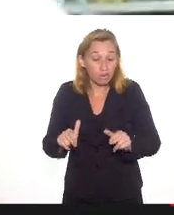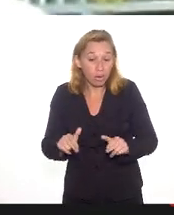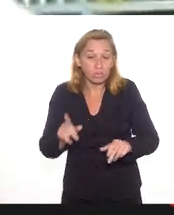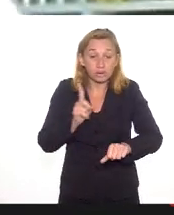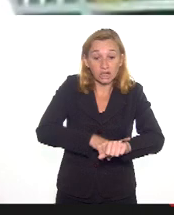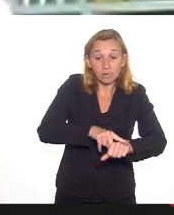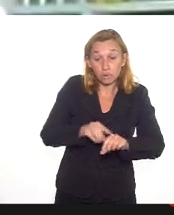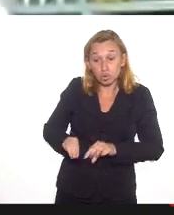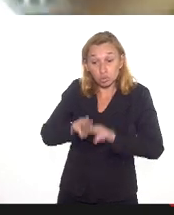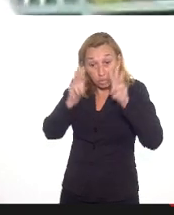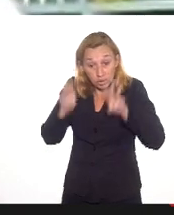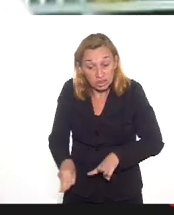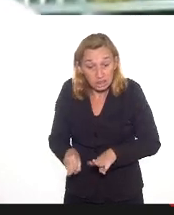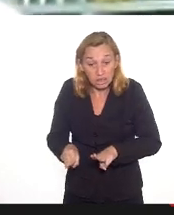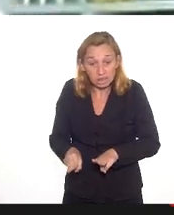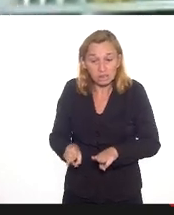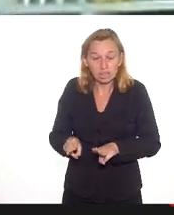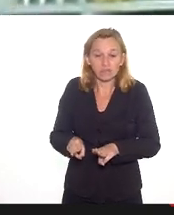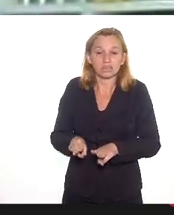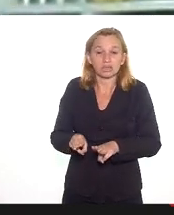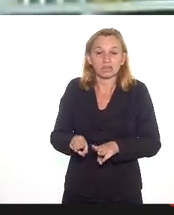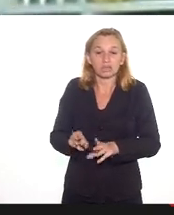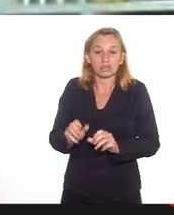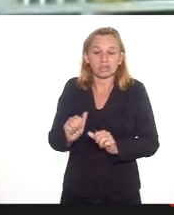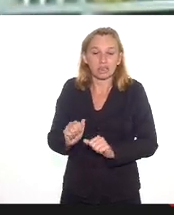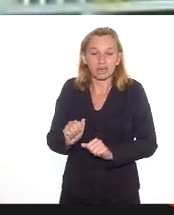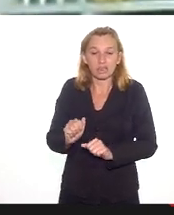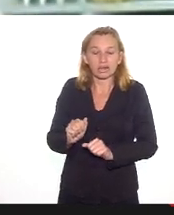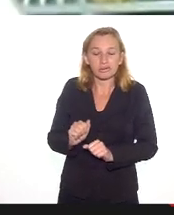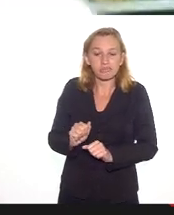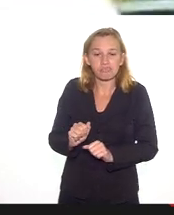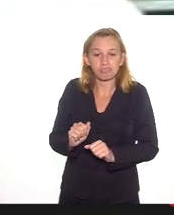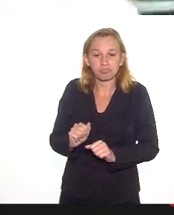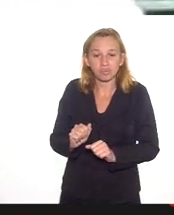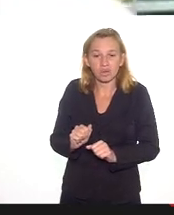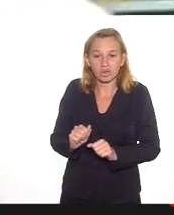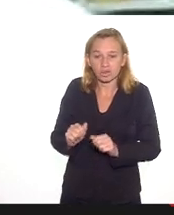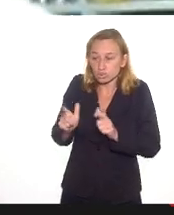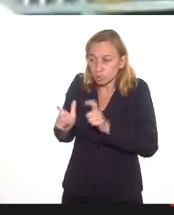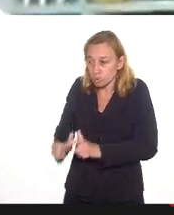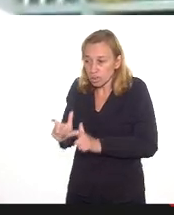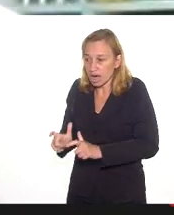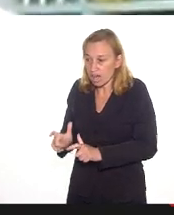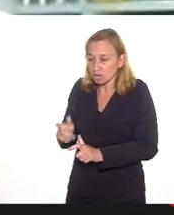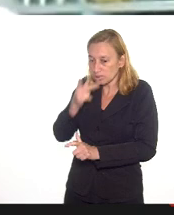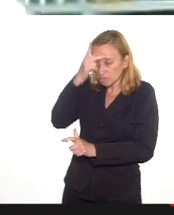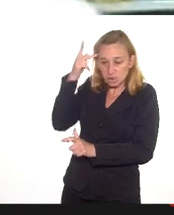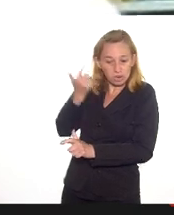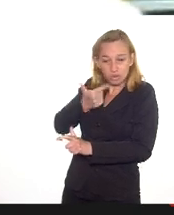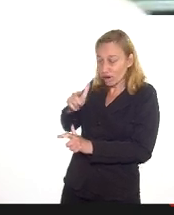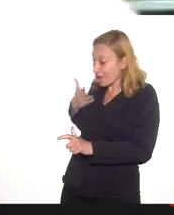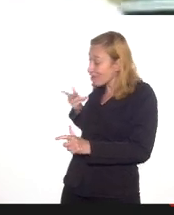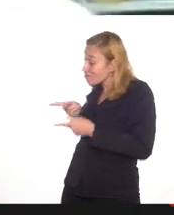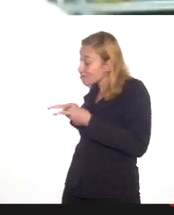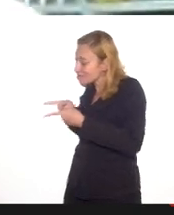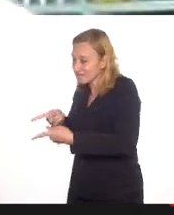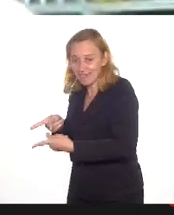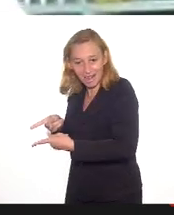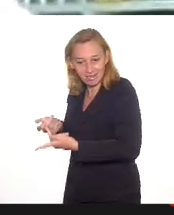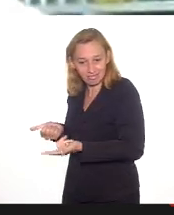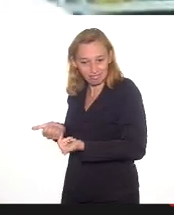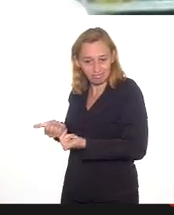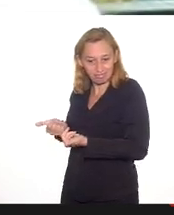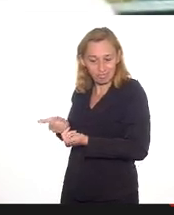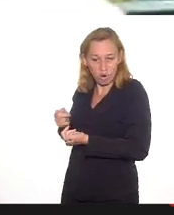esses museus têm uma grande capilaridade, eles estão onde ninguém quer estar, onde ninguém deseja estar,